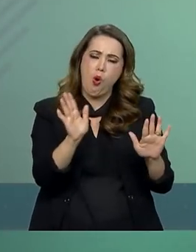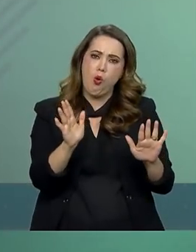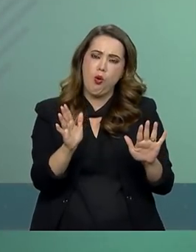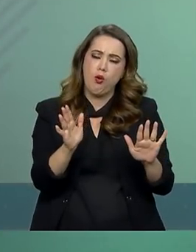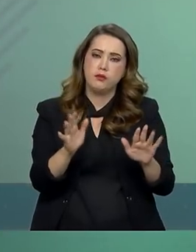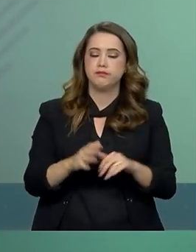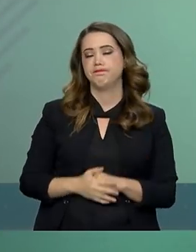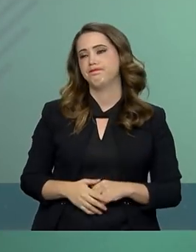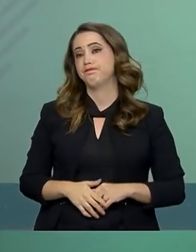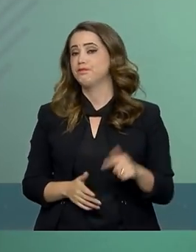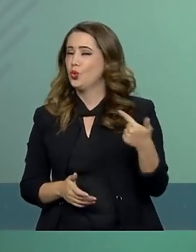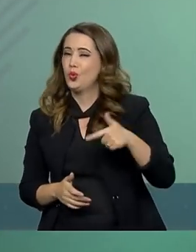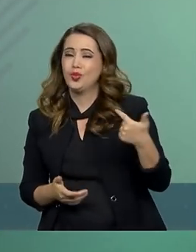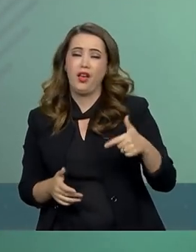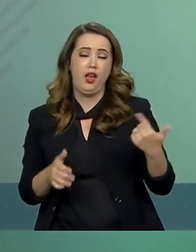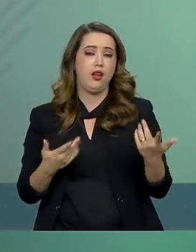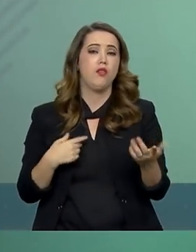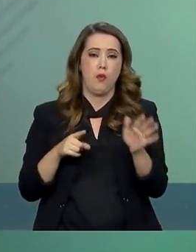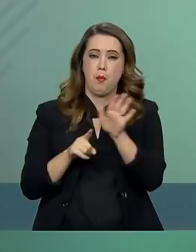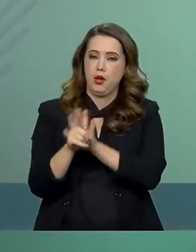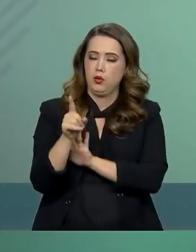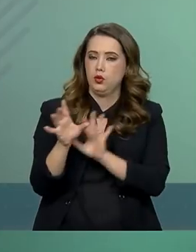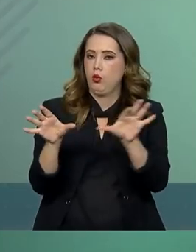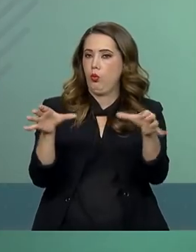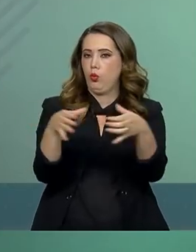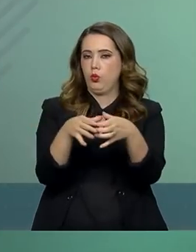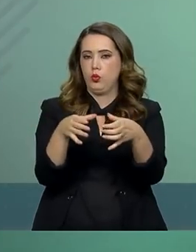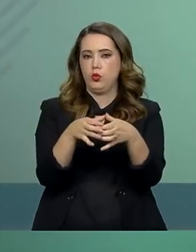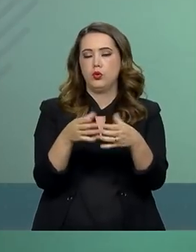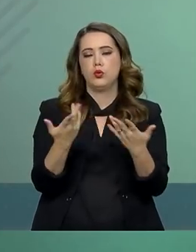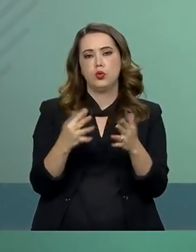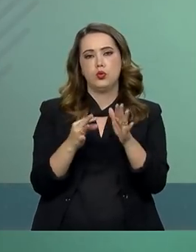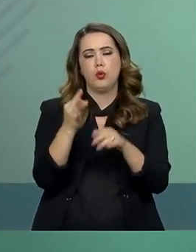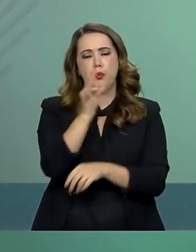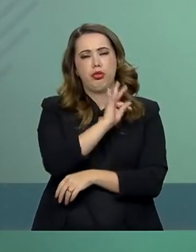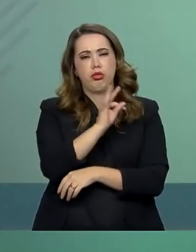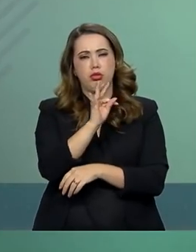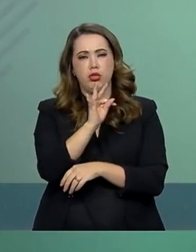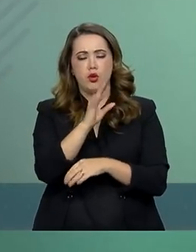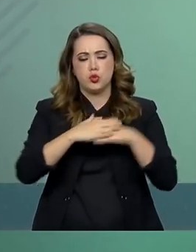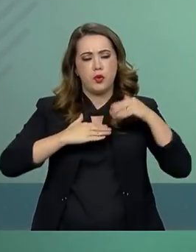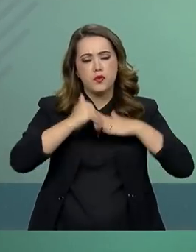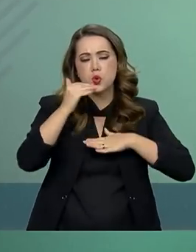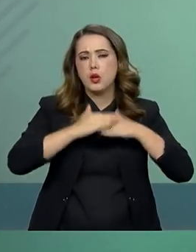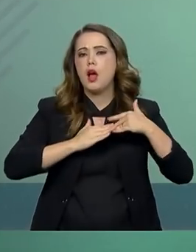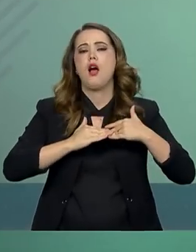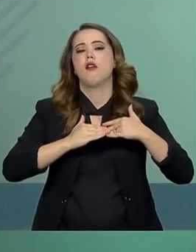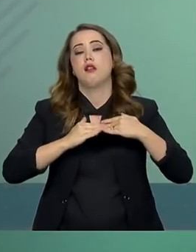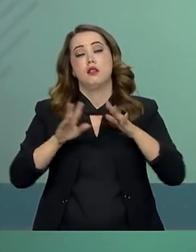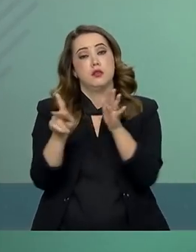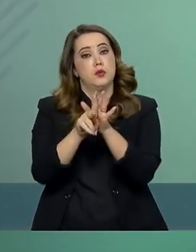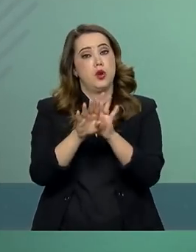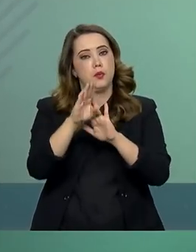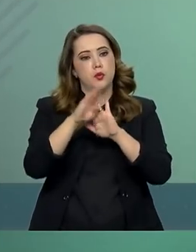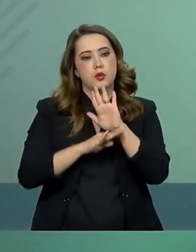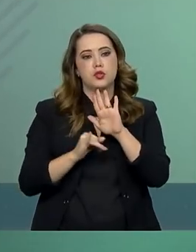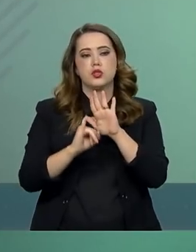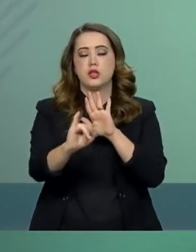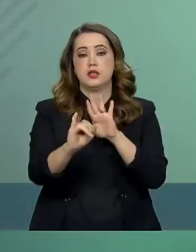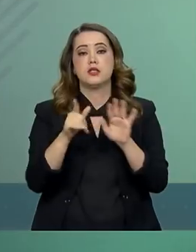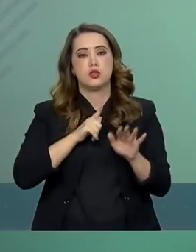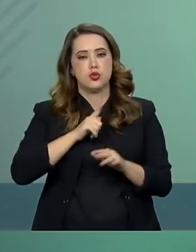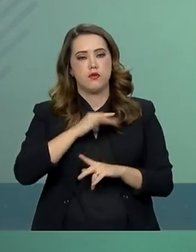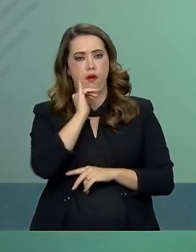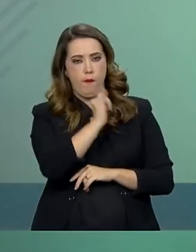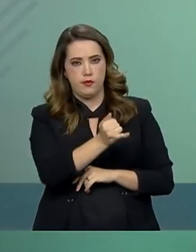e vou questionar a parte técnica do projeto. Se por acaso ocorrer, eu te